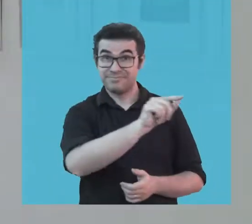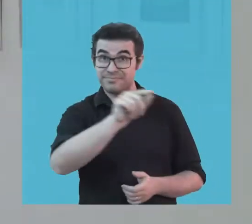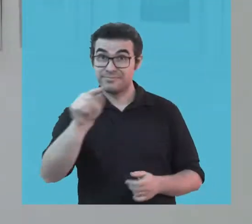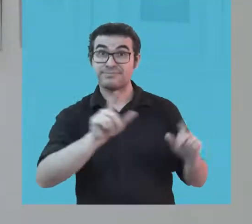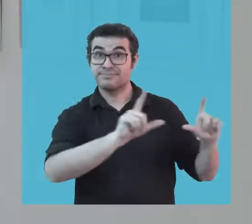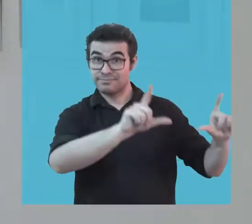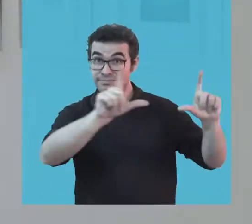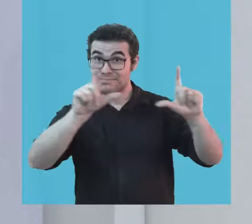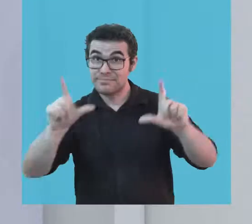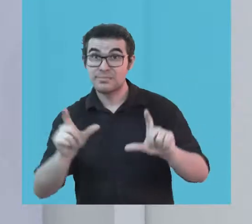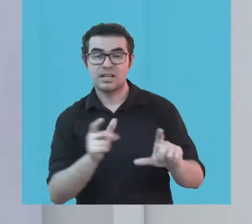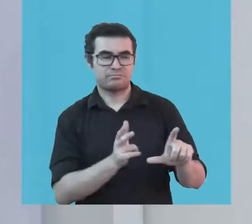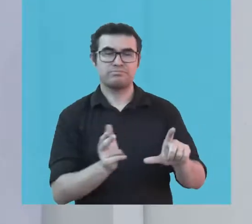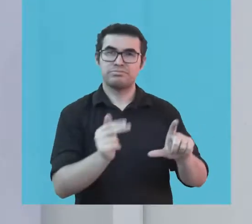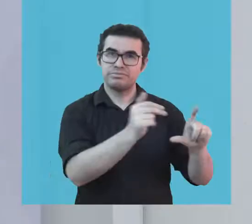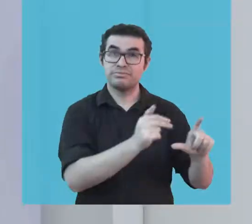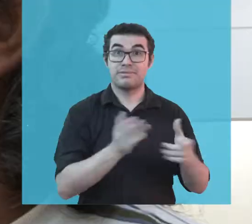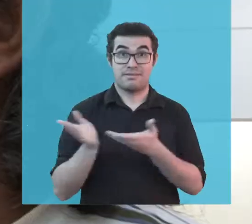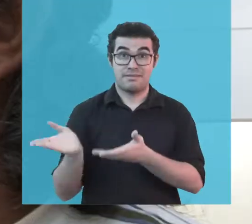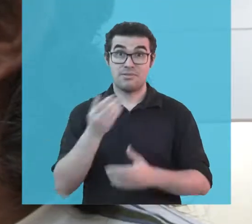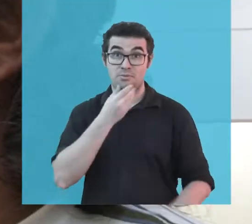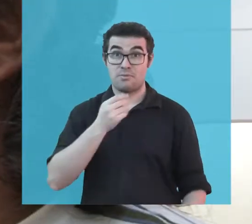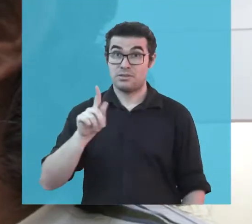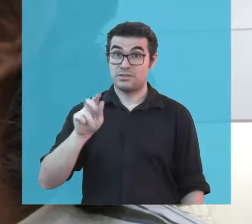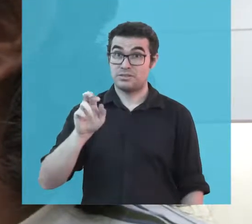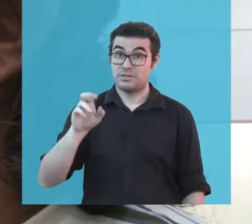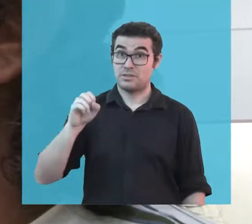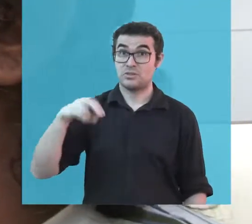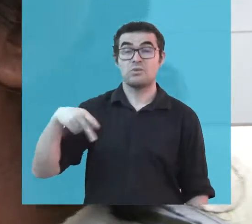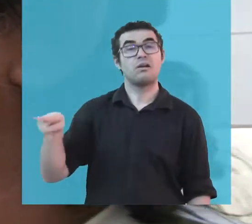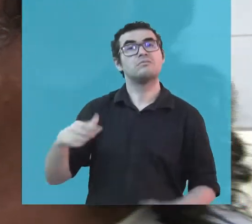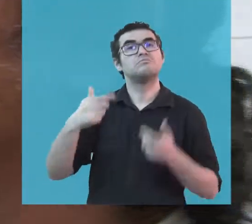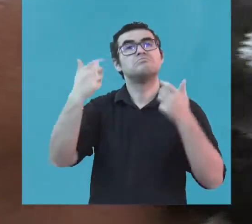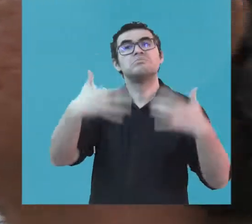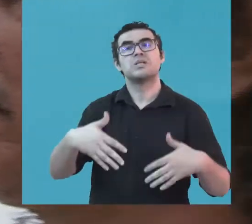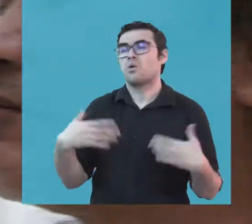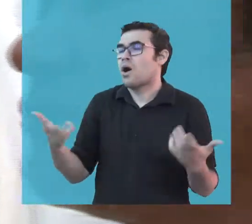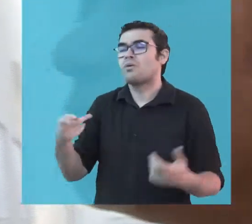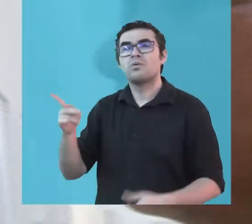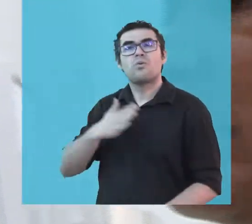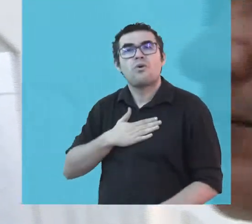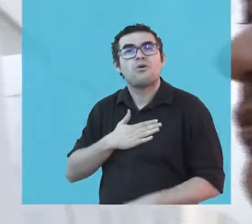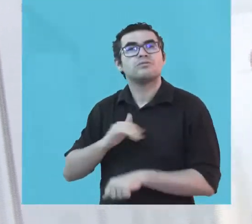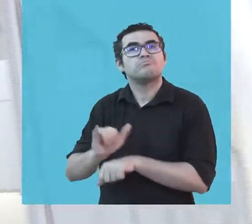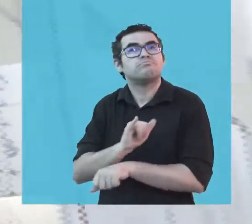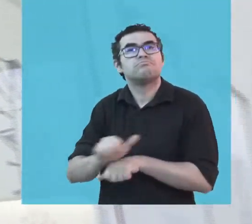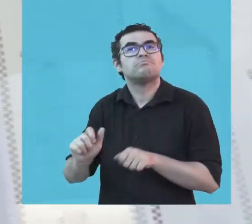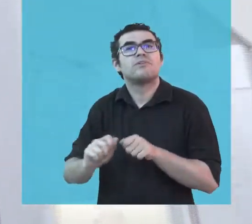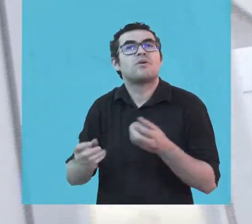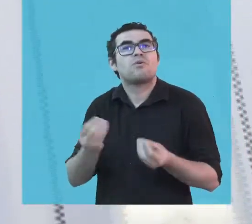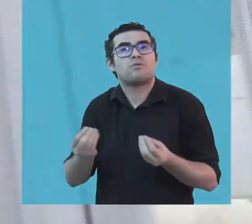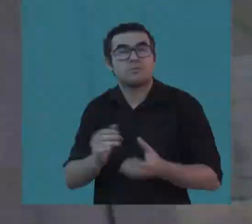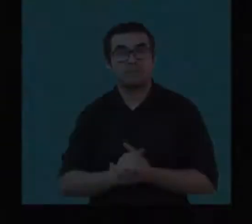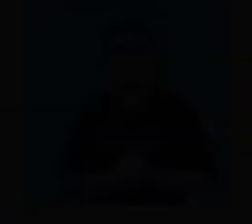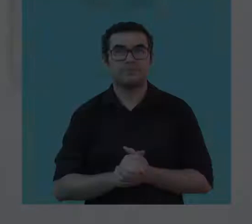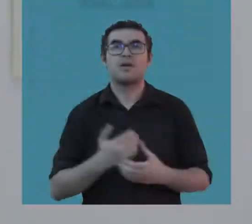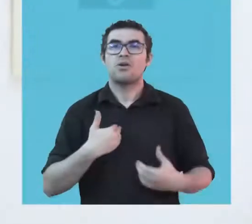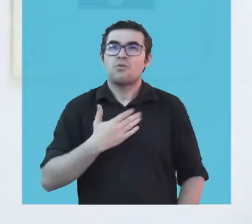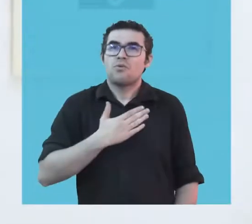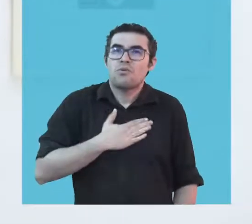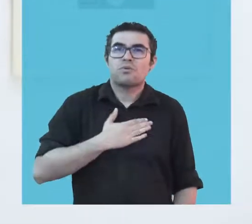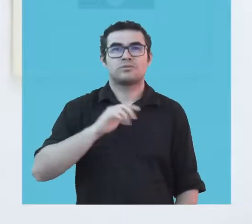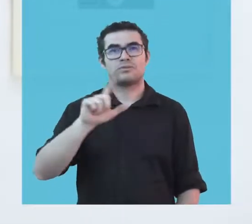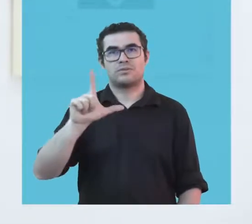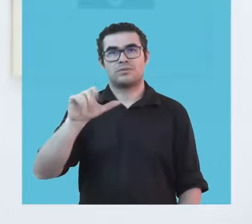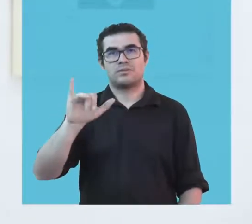trabalhos já premiados no Salão de Abril, Ipirajá revela sua técnica preferida, a litografia. É uma